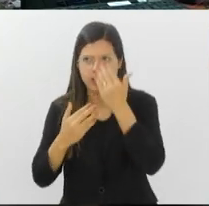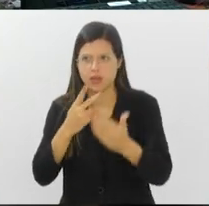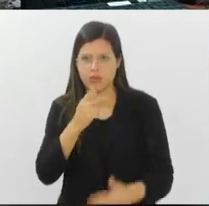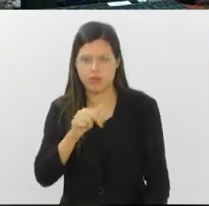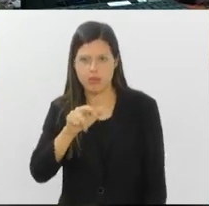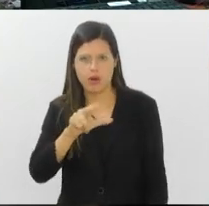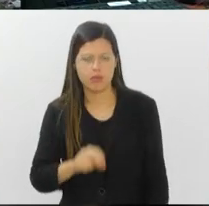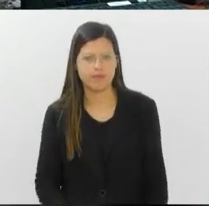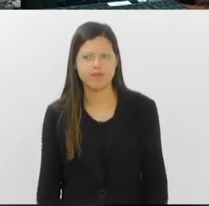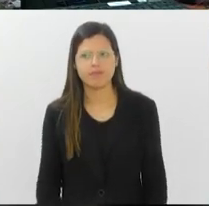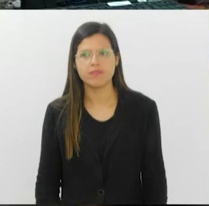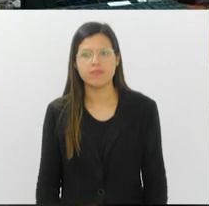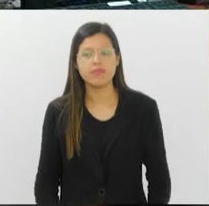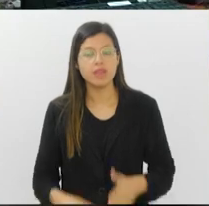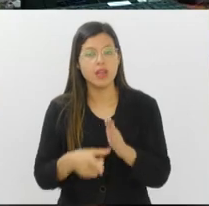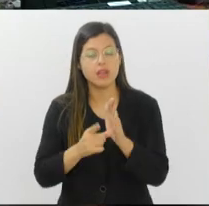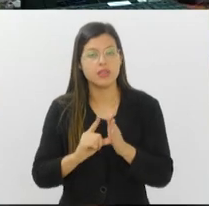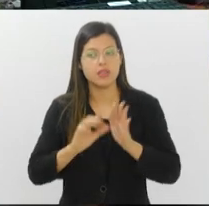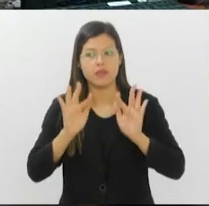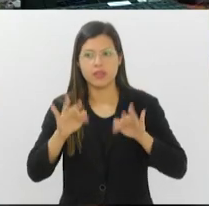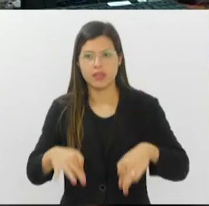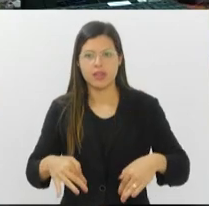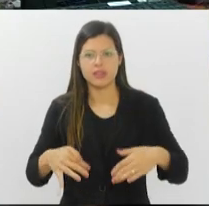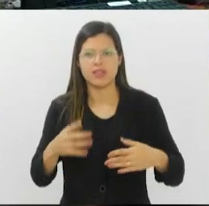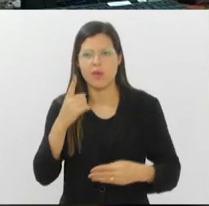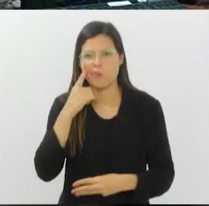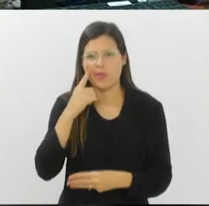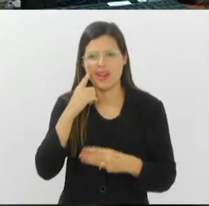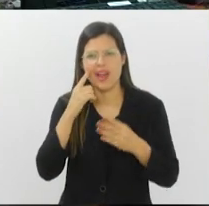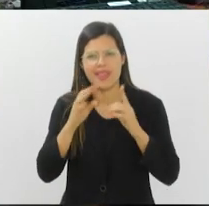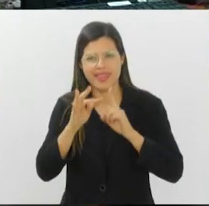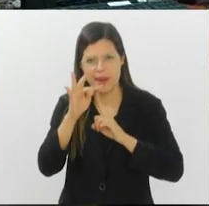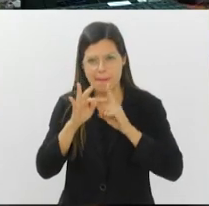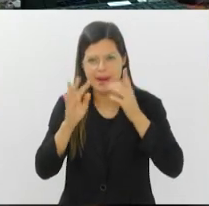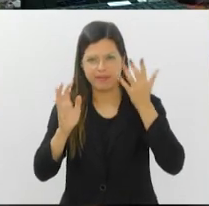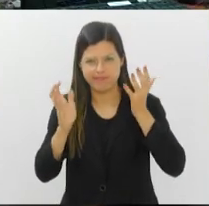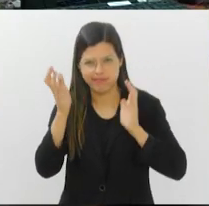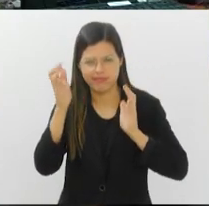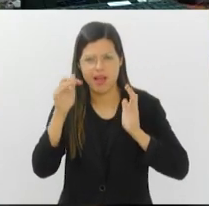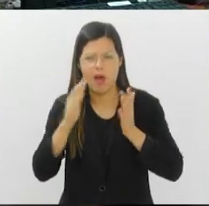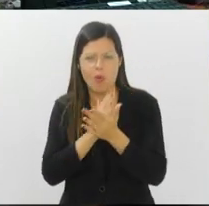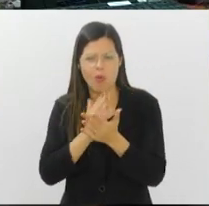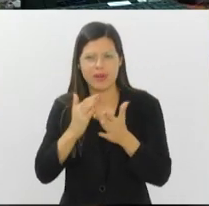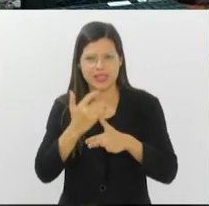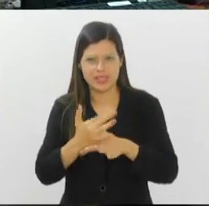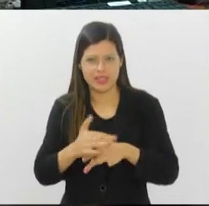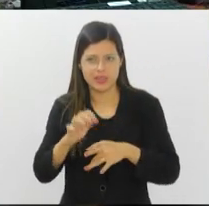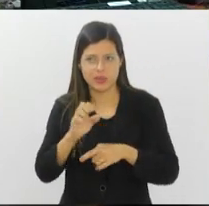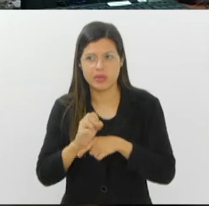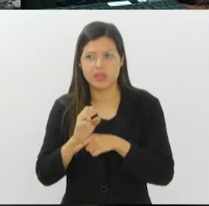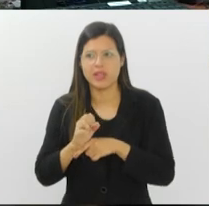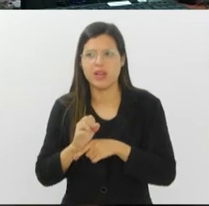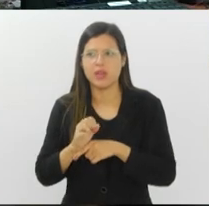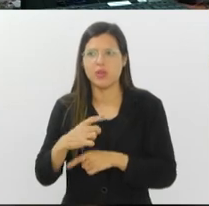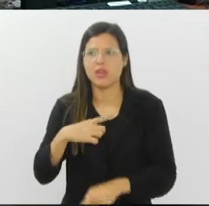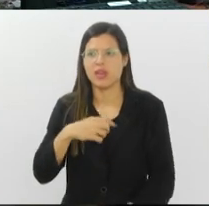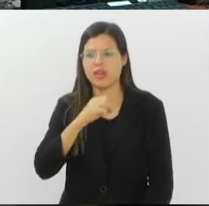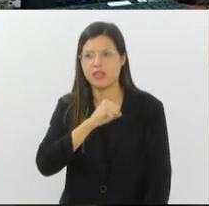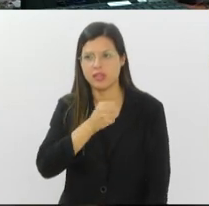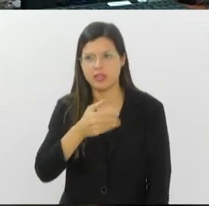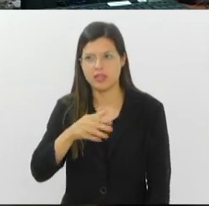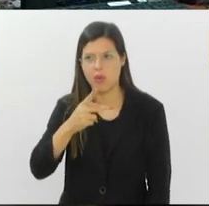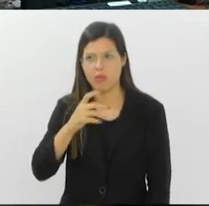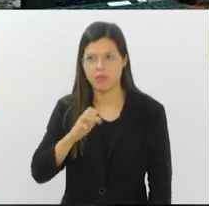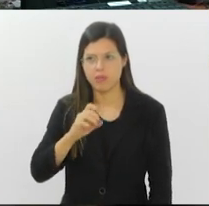você. E antes de encerrar, vamos dar uma olhada no tempo em algumas cidades do Estado. Aqui na tela, São Pedro da Aldeia está